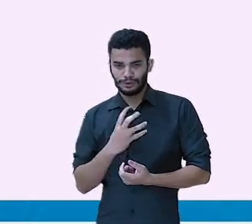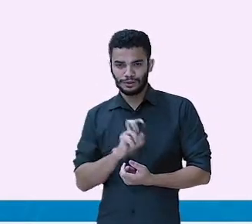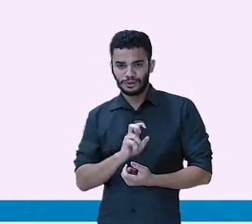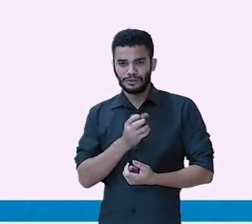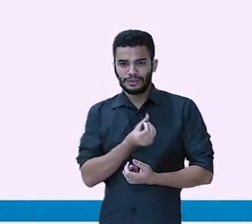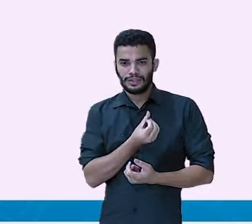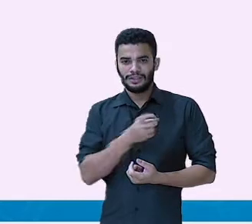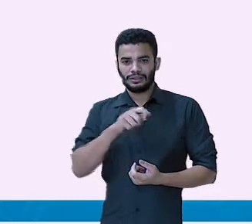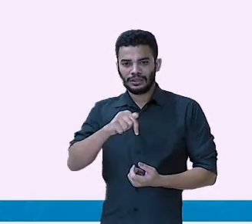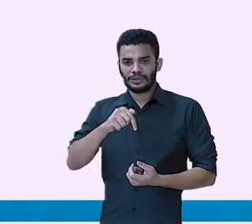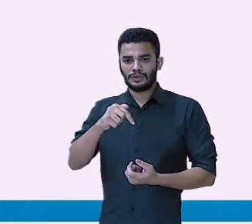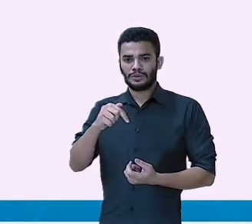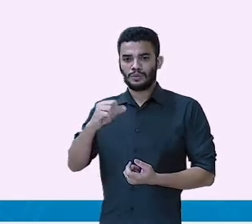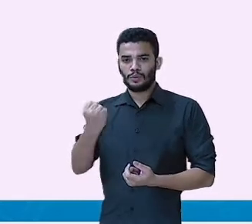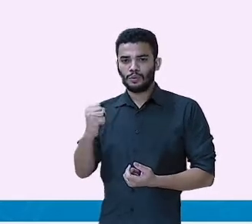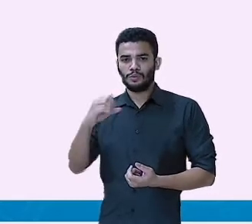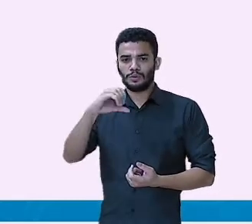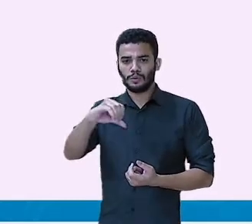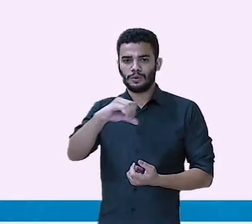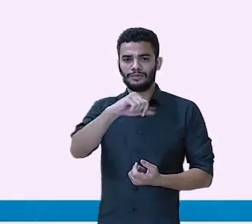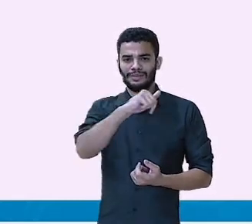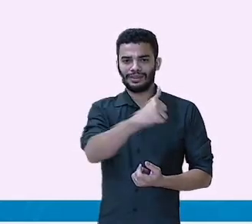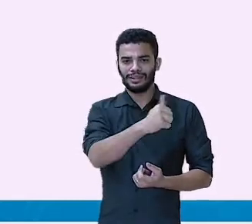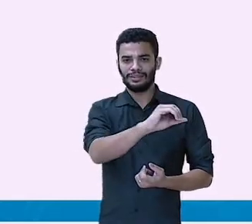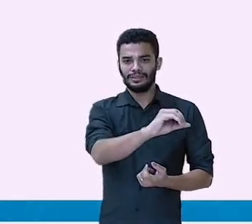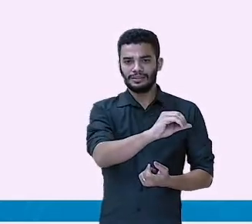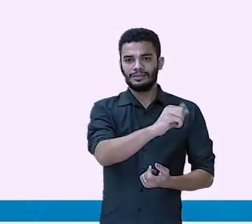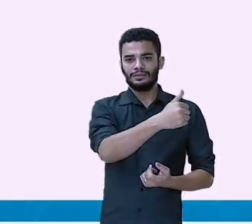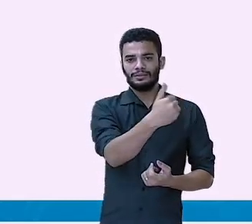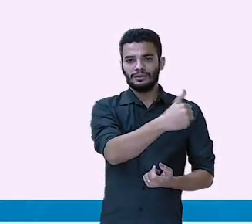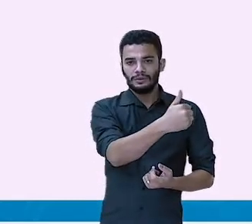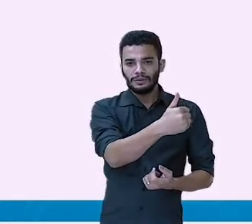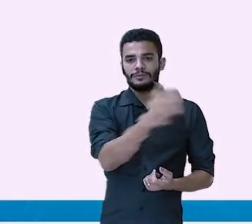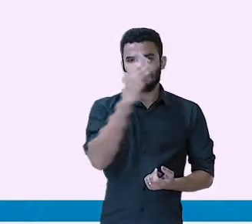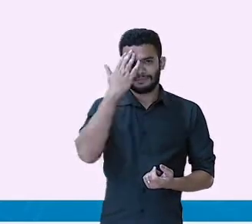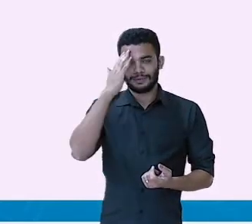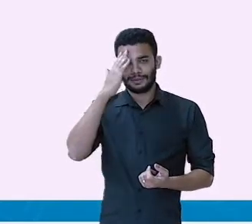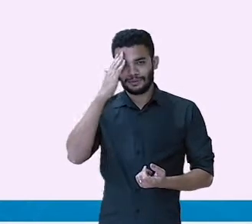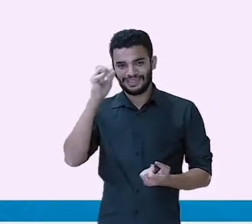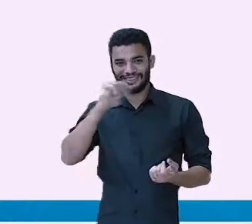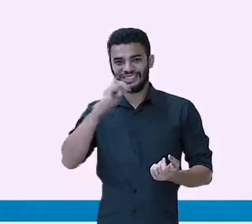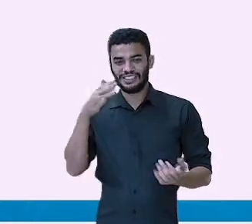final. Então, o objetivo é esse. Quem chegar primeiro, vence o jogo.